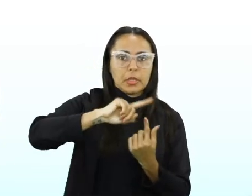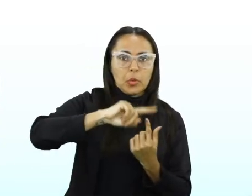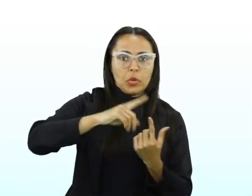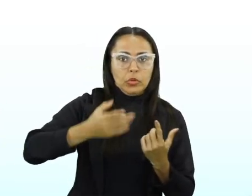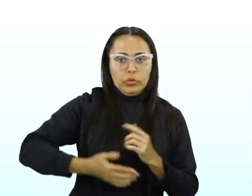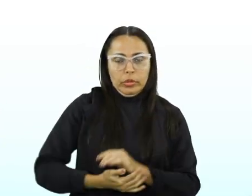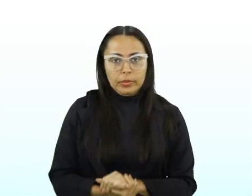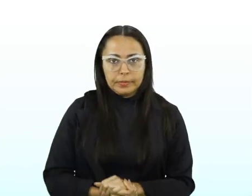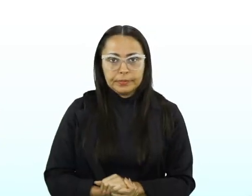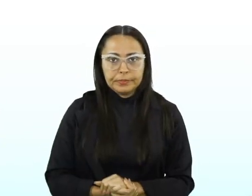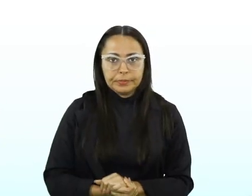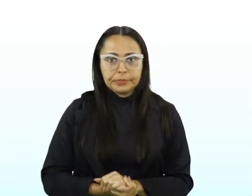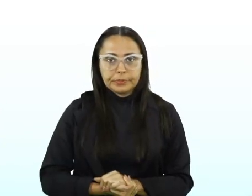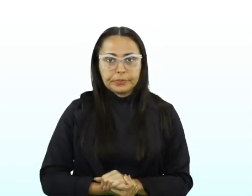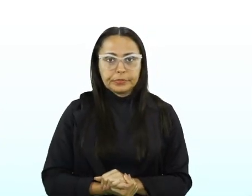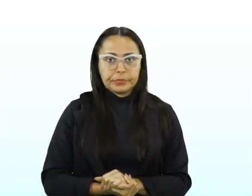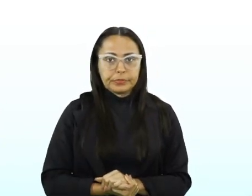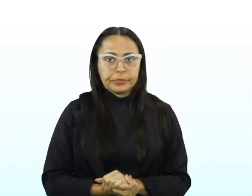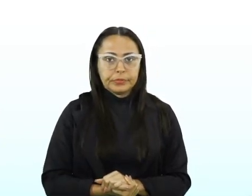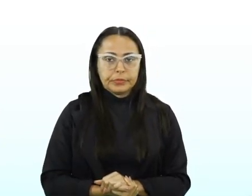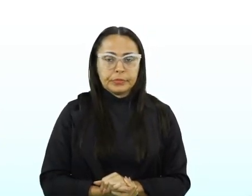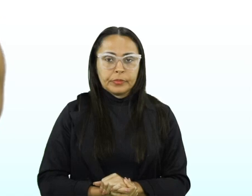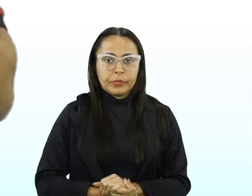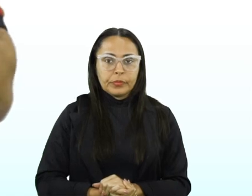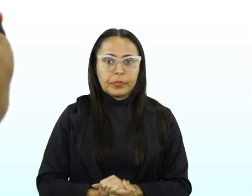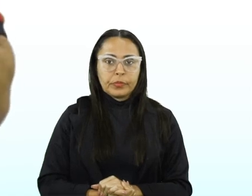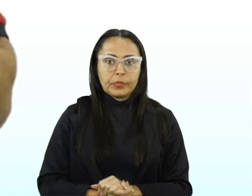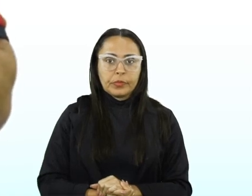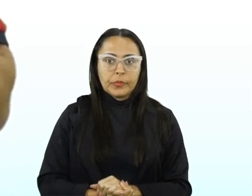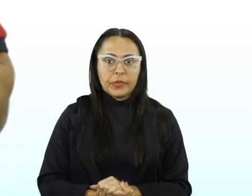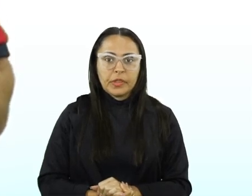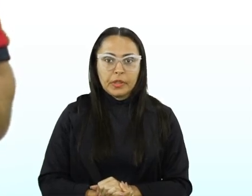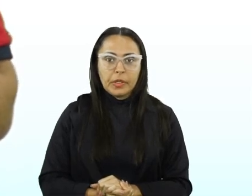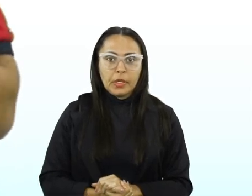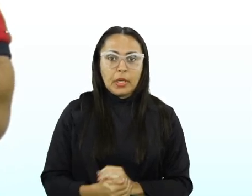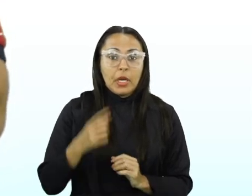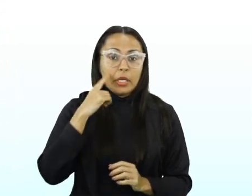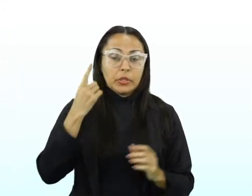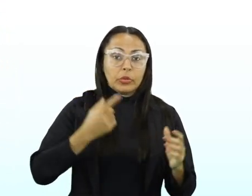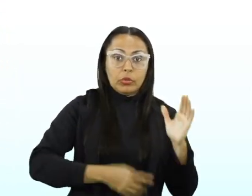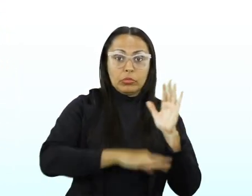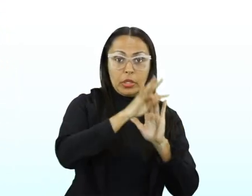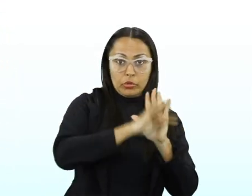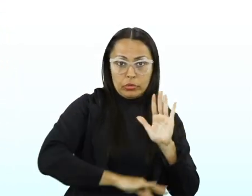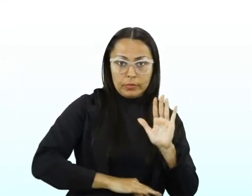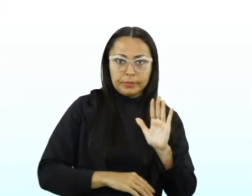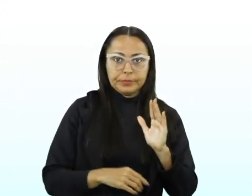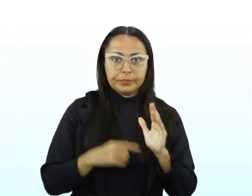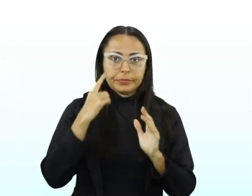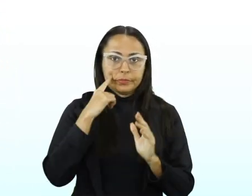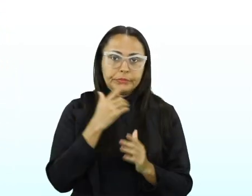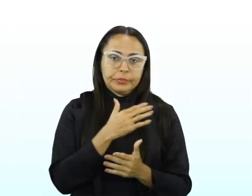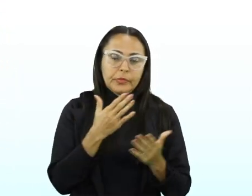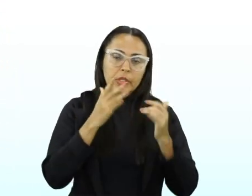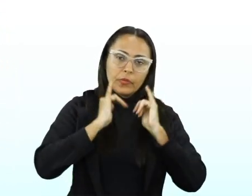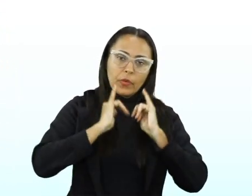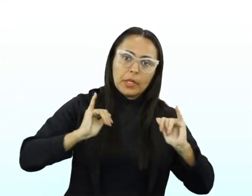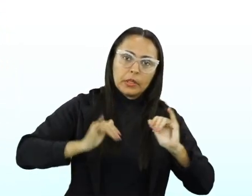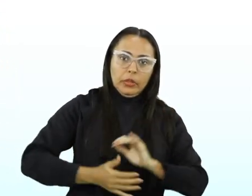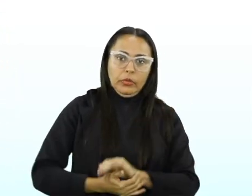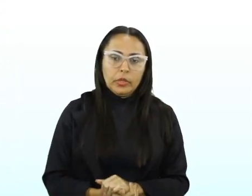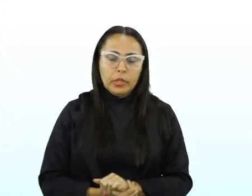argumentativo e expositivo. Então, vê só. O expositivo é um texto meramente informativo.